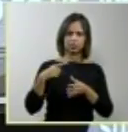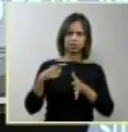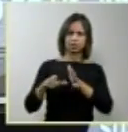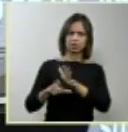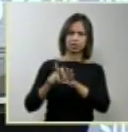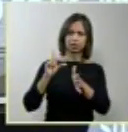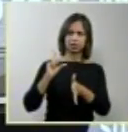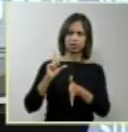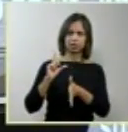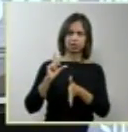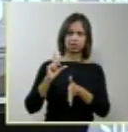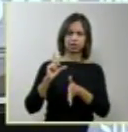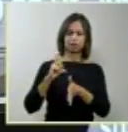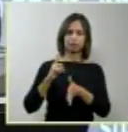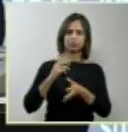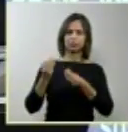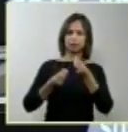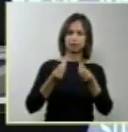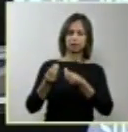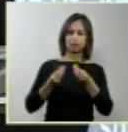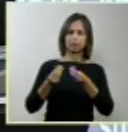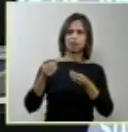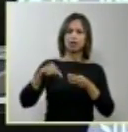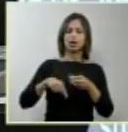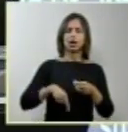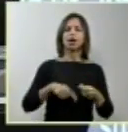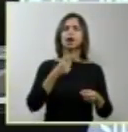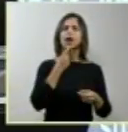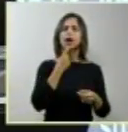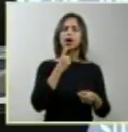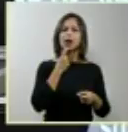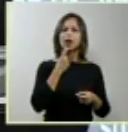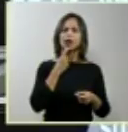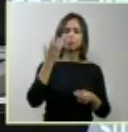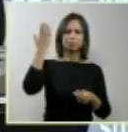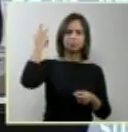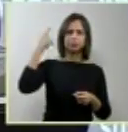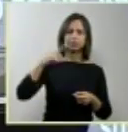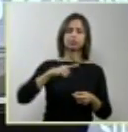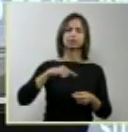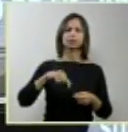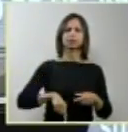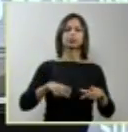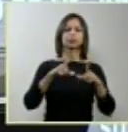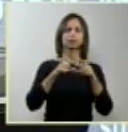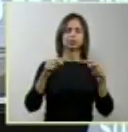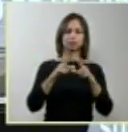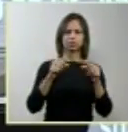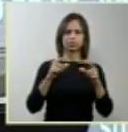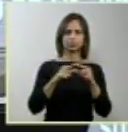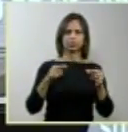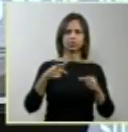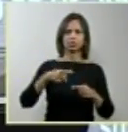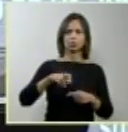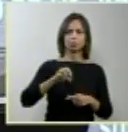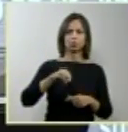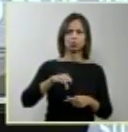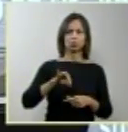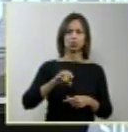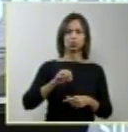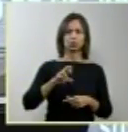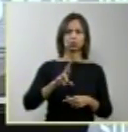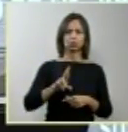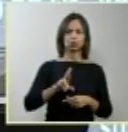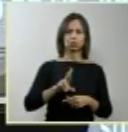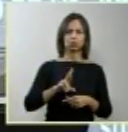Unicamp em Campinas, e aqui em Brasília, do promotor de aulas Ribeiro, que fez uma assessoria